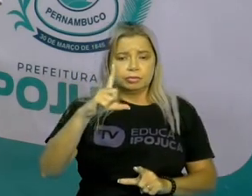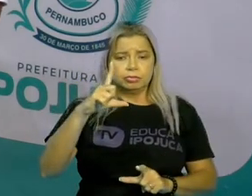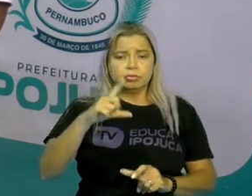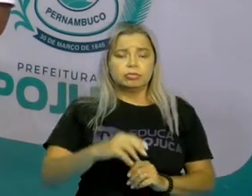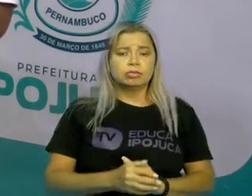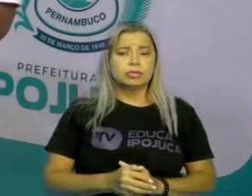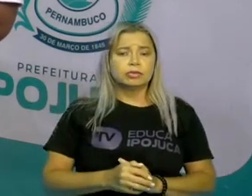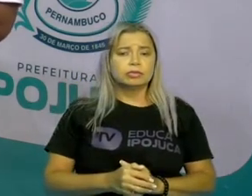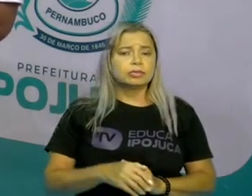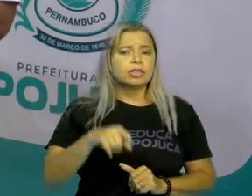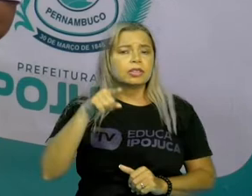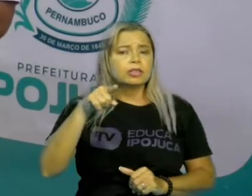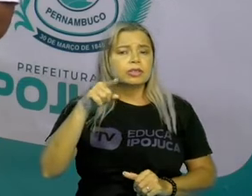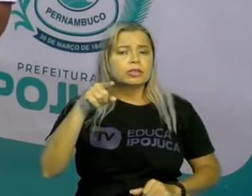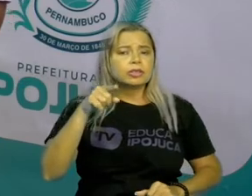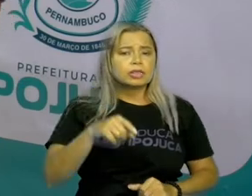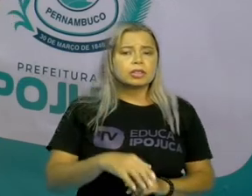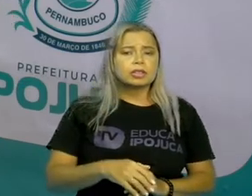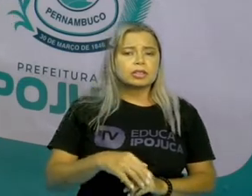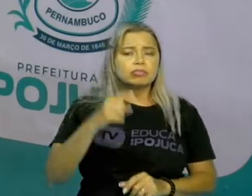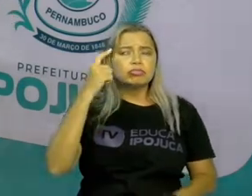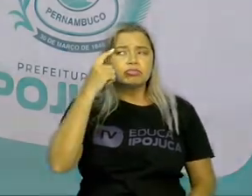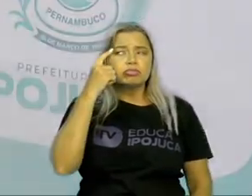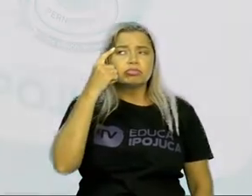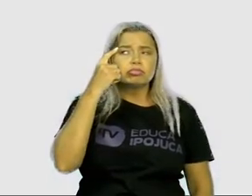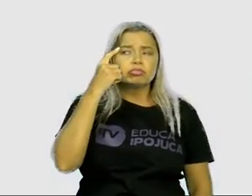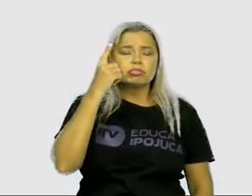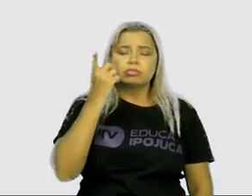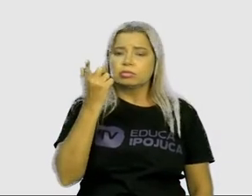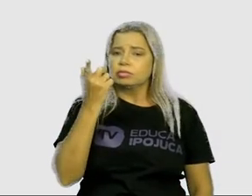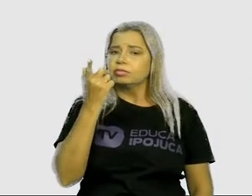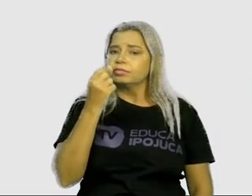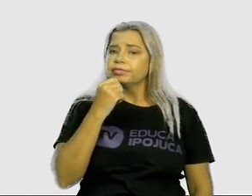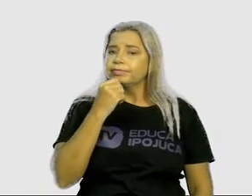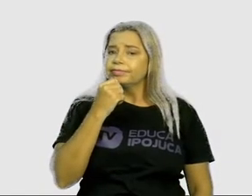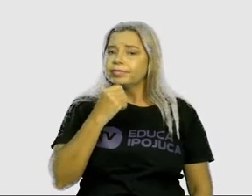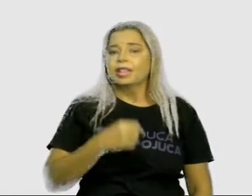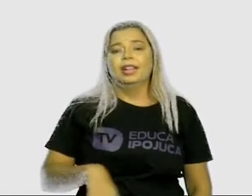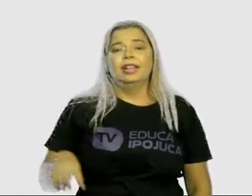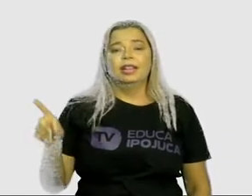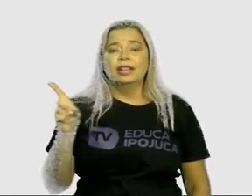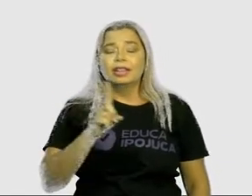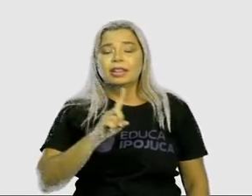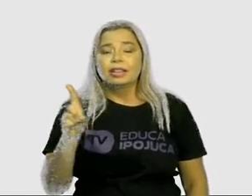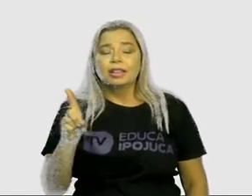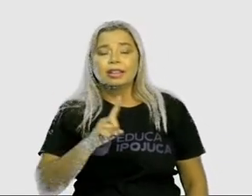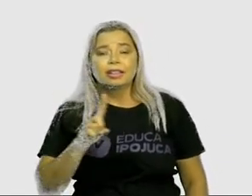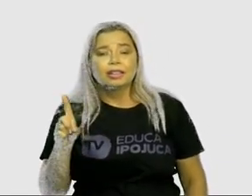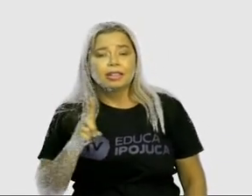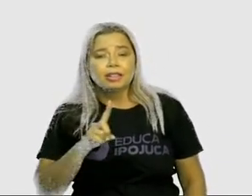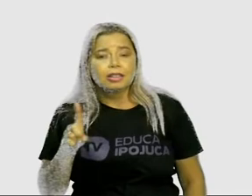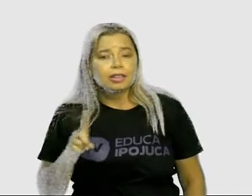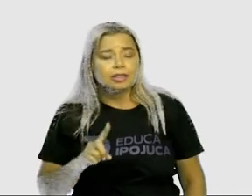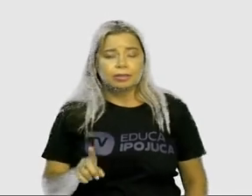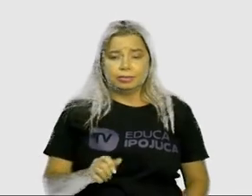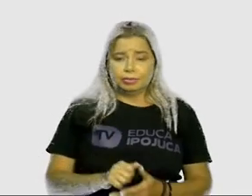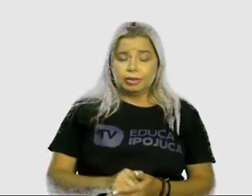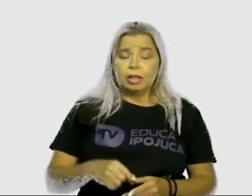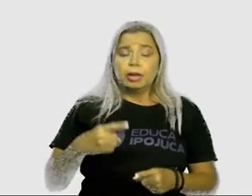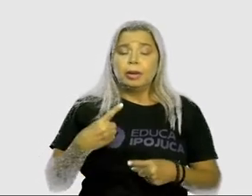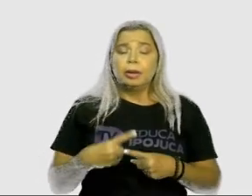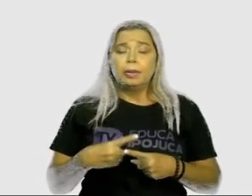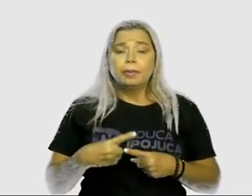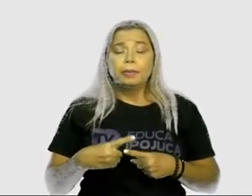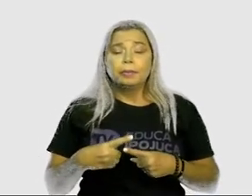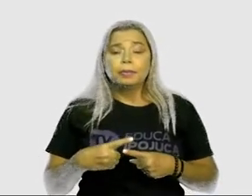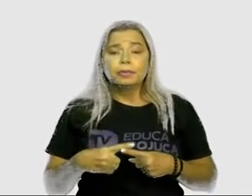O é que vocês me dizem? Não. Por quê? Galinha é um substantivo comum. Ela não precisaria estar com a